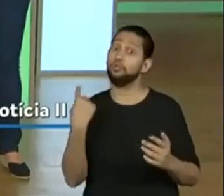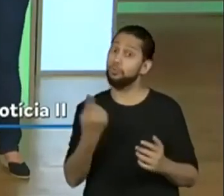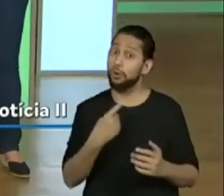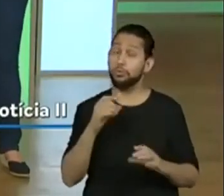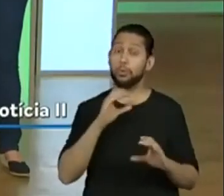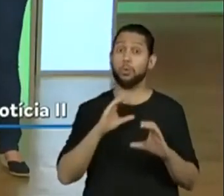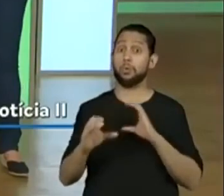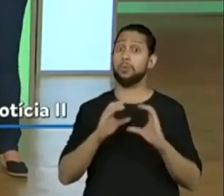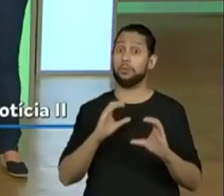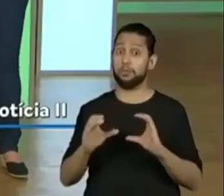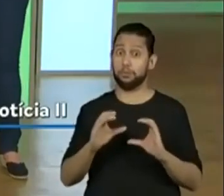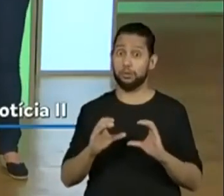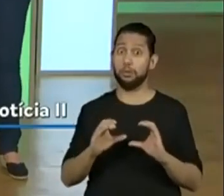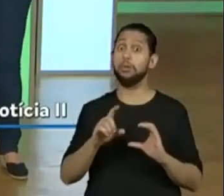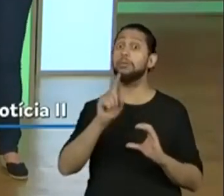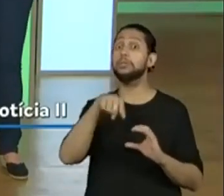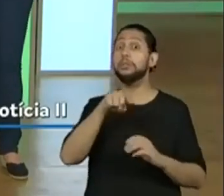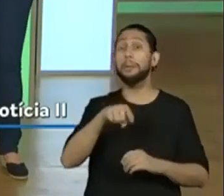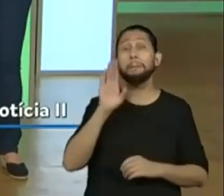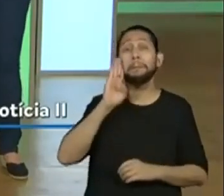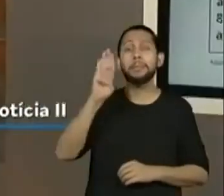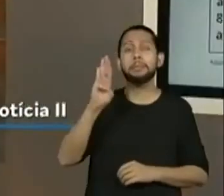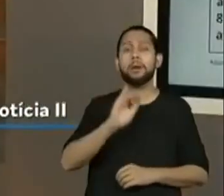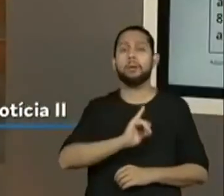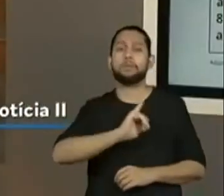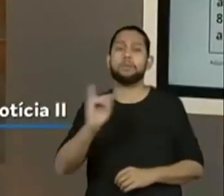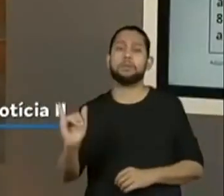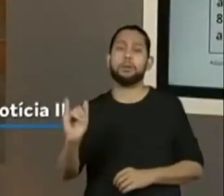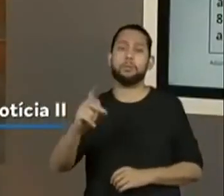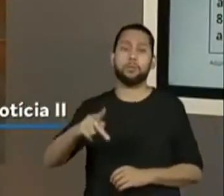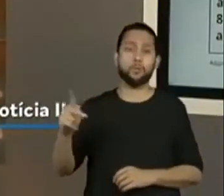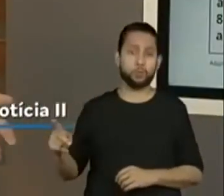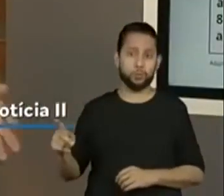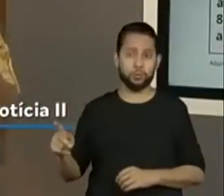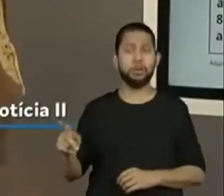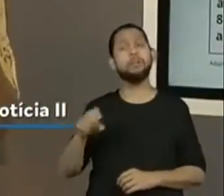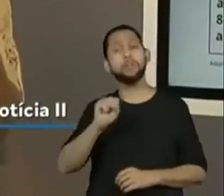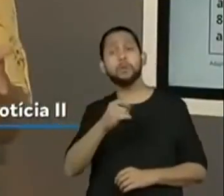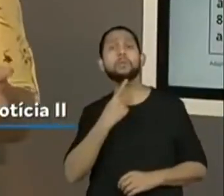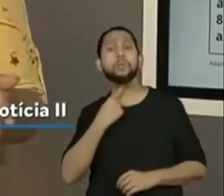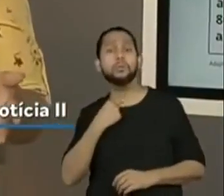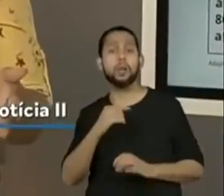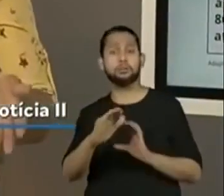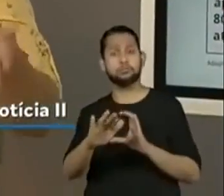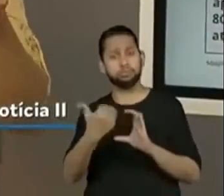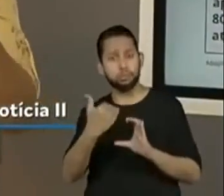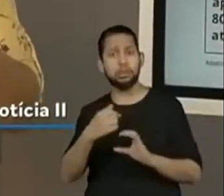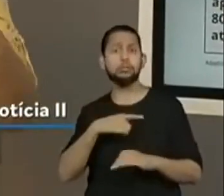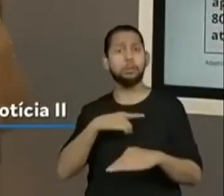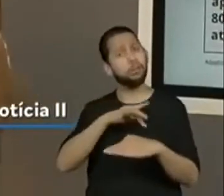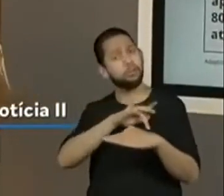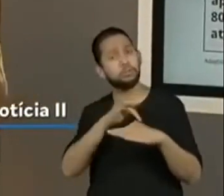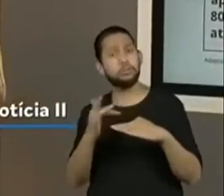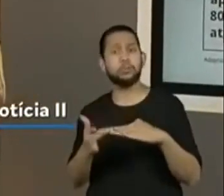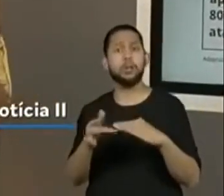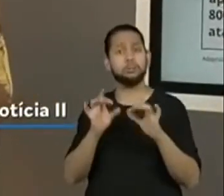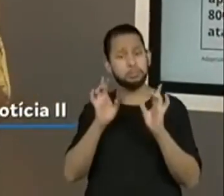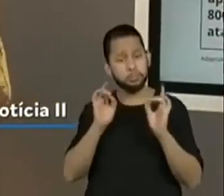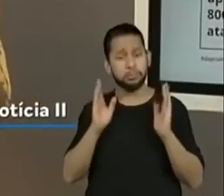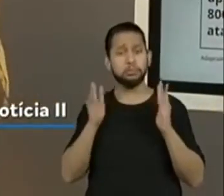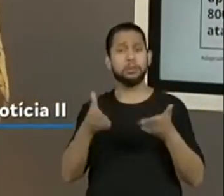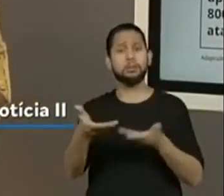primordial é o seu professor de sala. Mas tem aí os canais de comunicação nossos, nossas redes sociais, que foram feitas